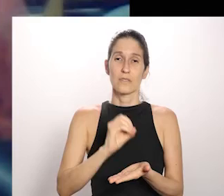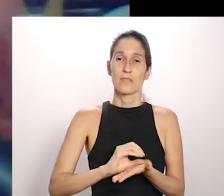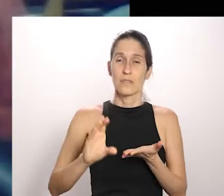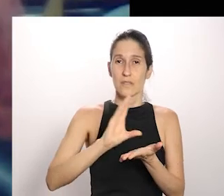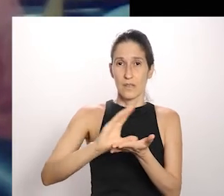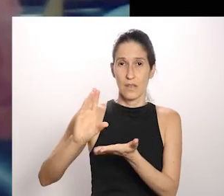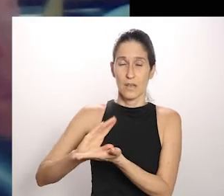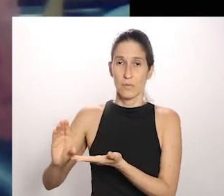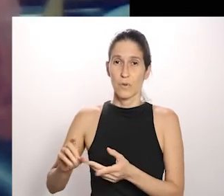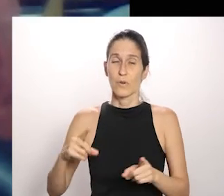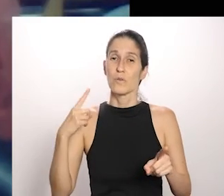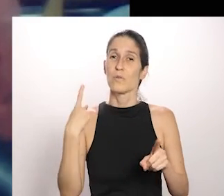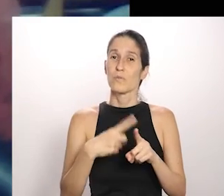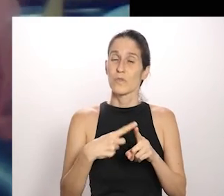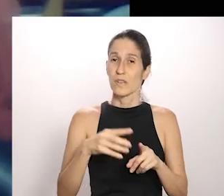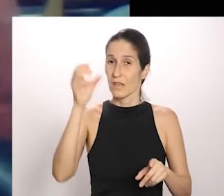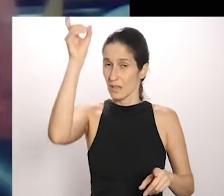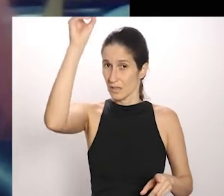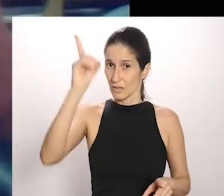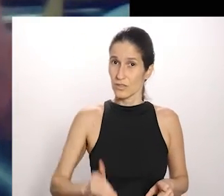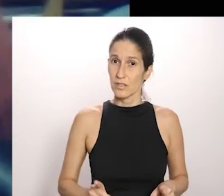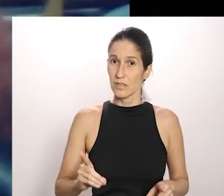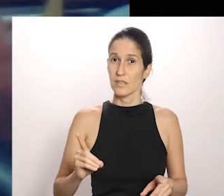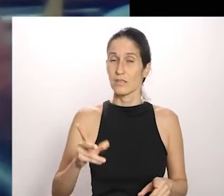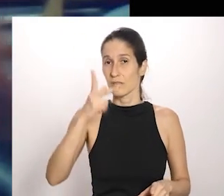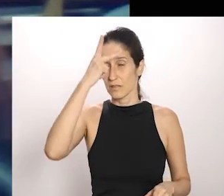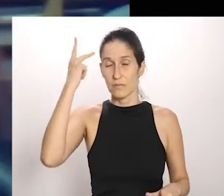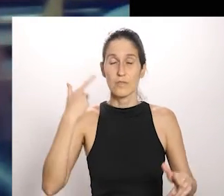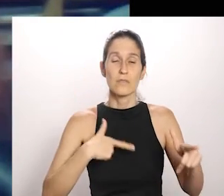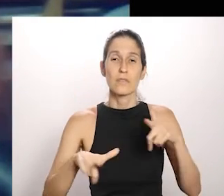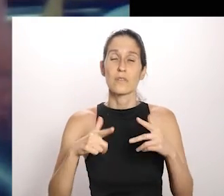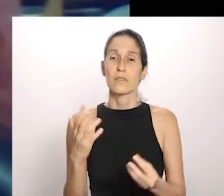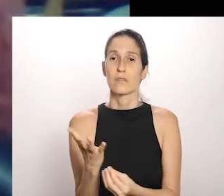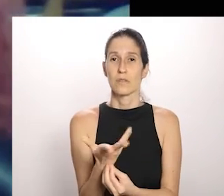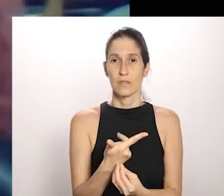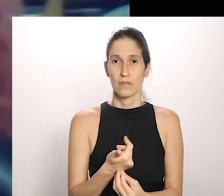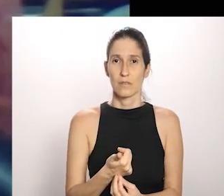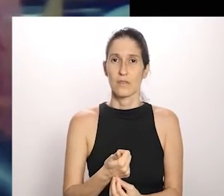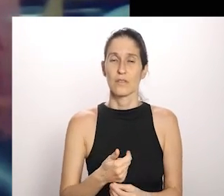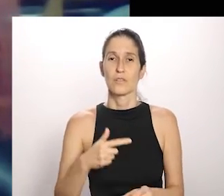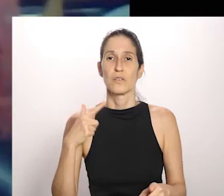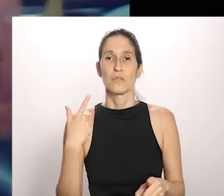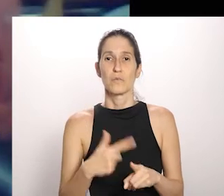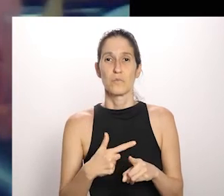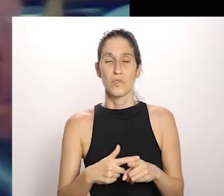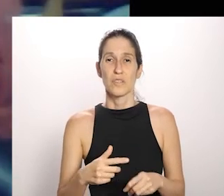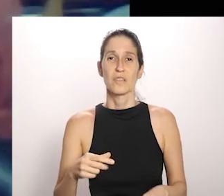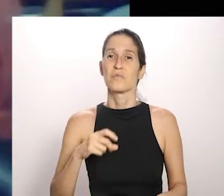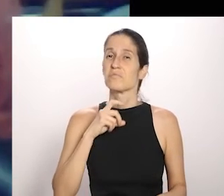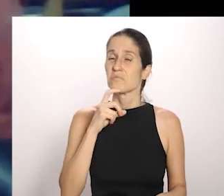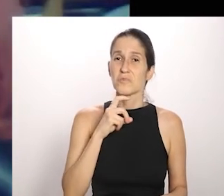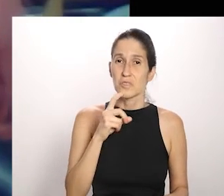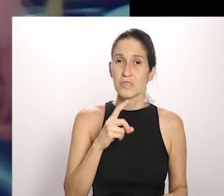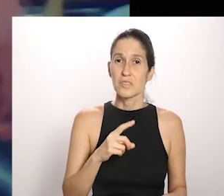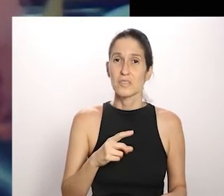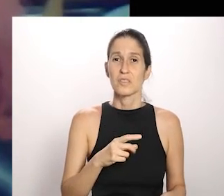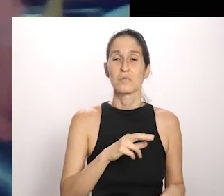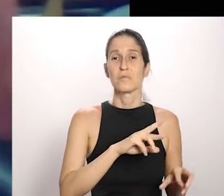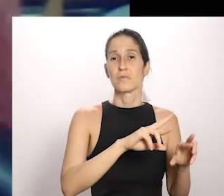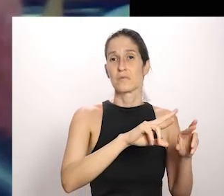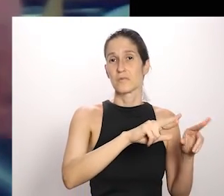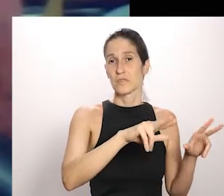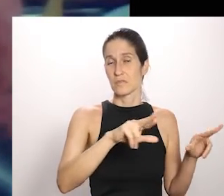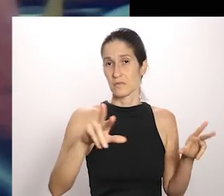porque todos nós temos direito a ele, já que ficamos de fora da outra contribuição. Esse é o momento,